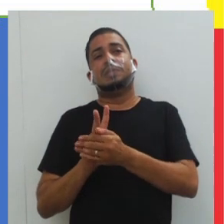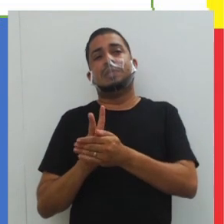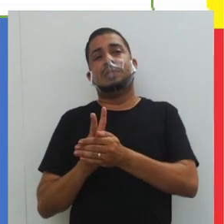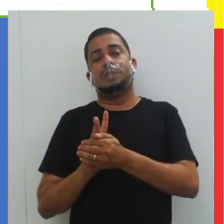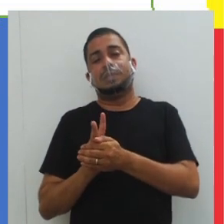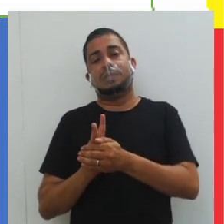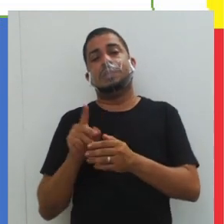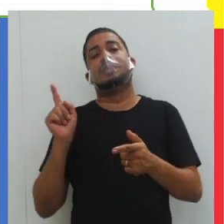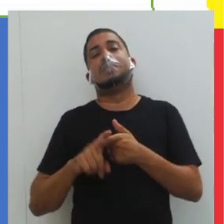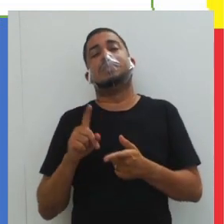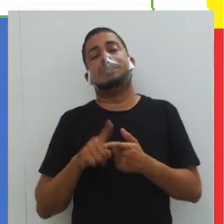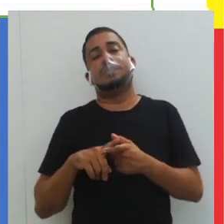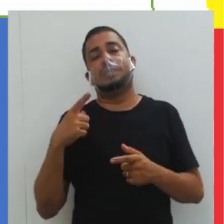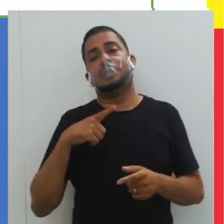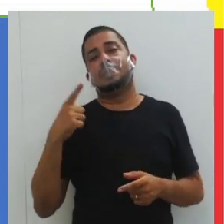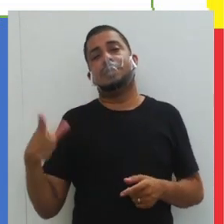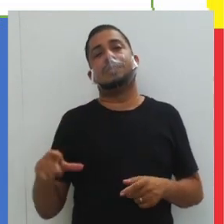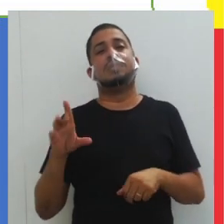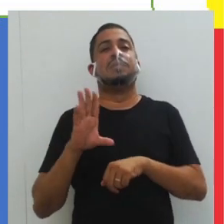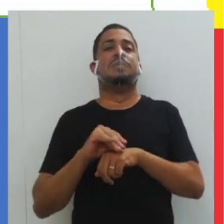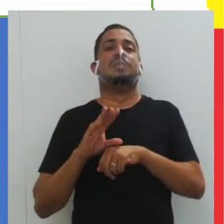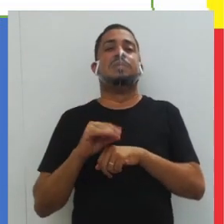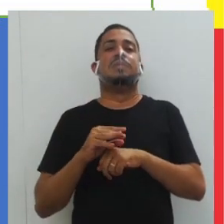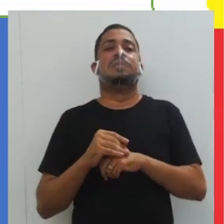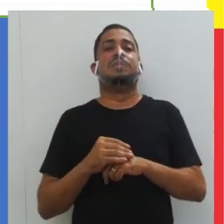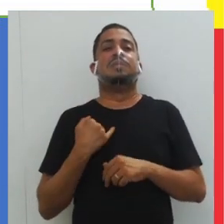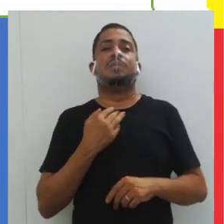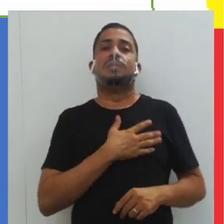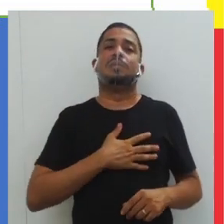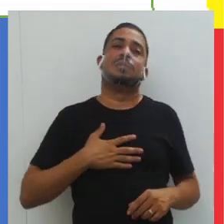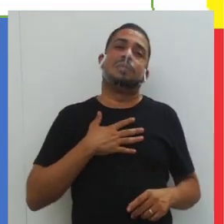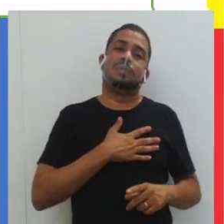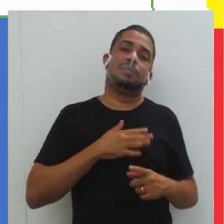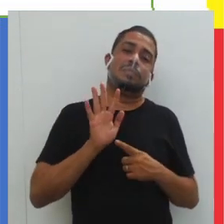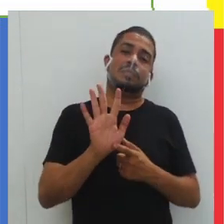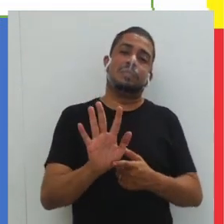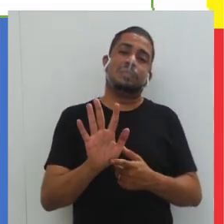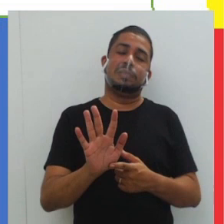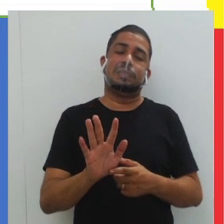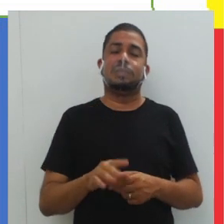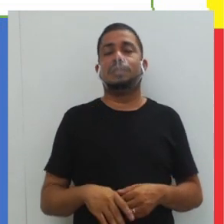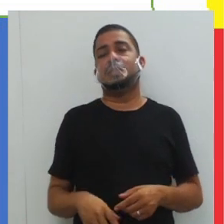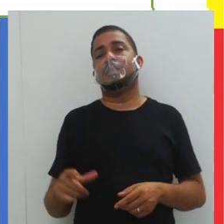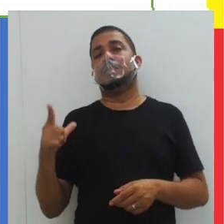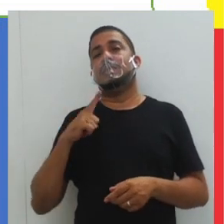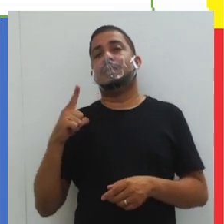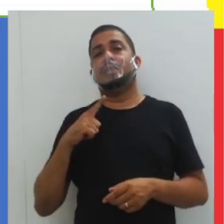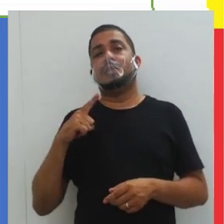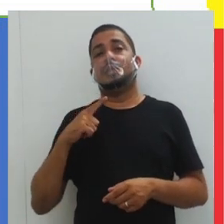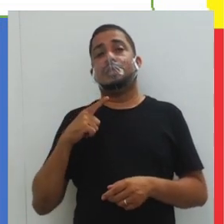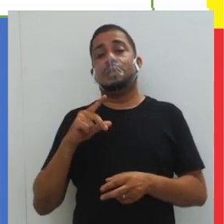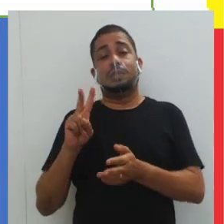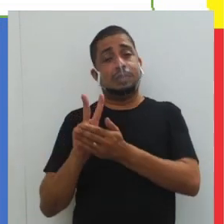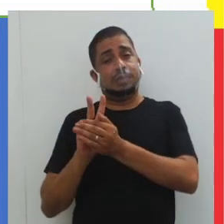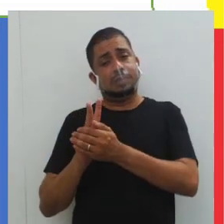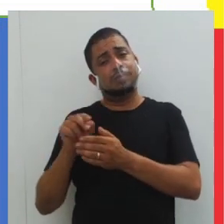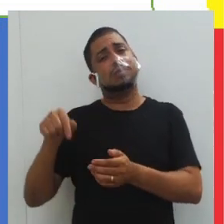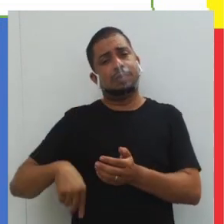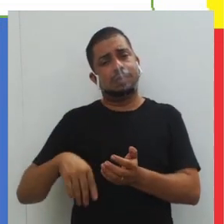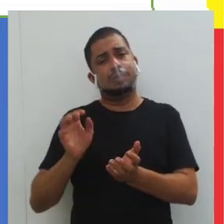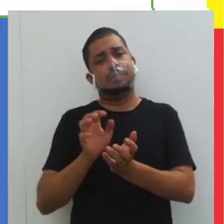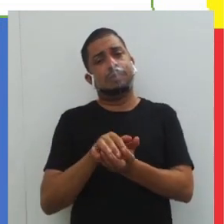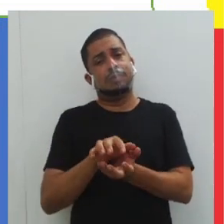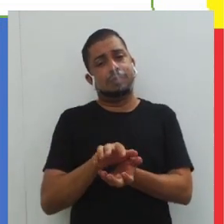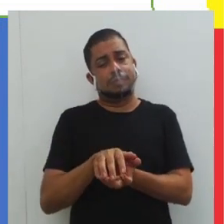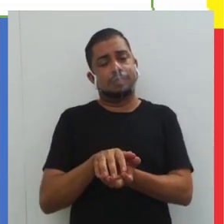Aqui nós temos também uma outra fotografia, que eu gostaria de destacar bem, de indígenas em nosso estado. Então,